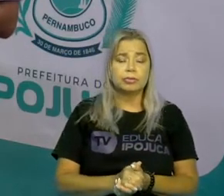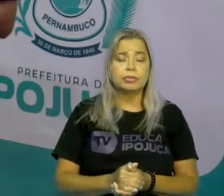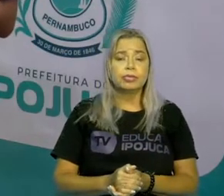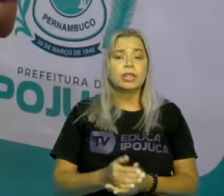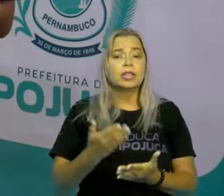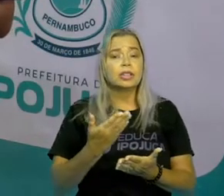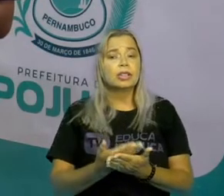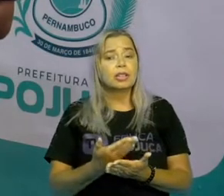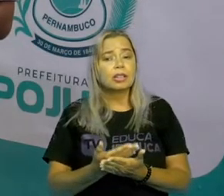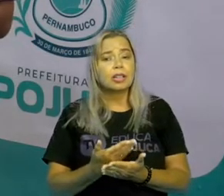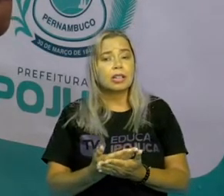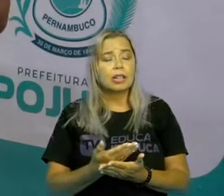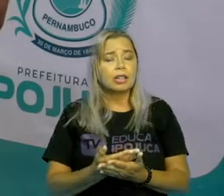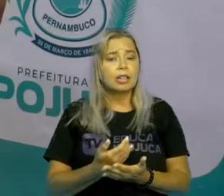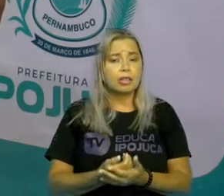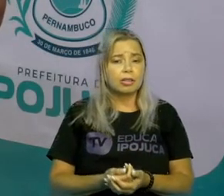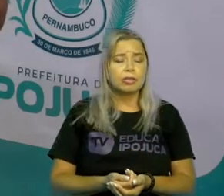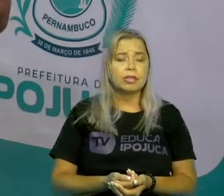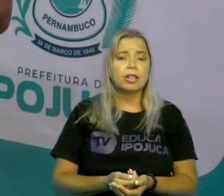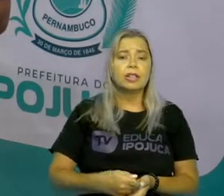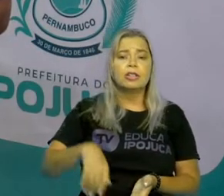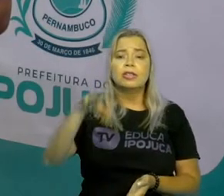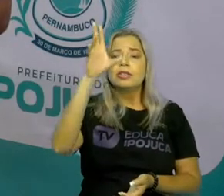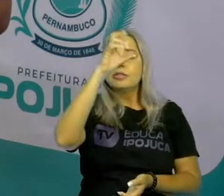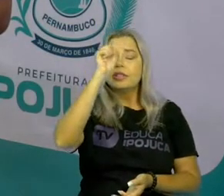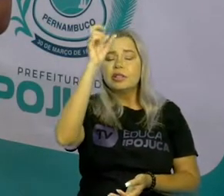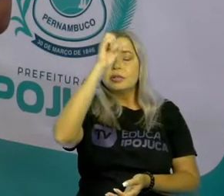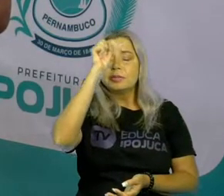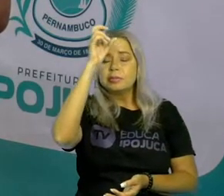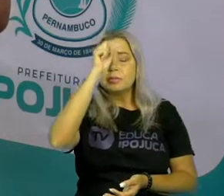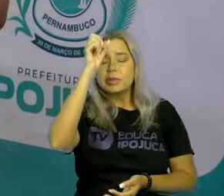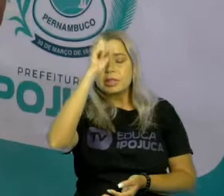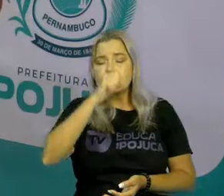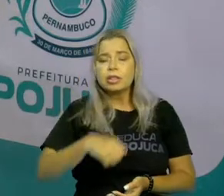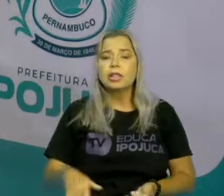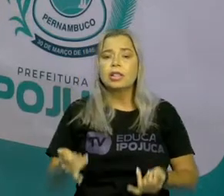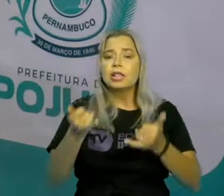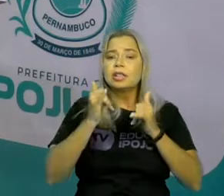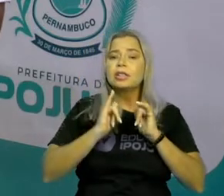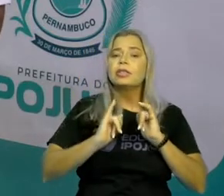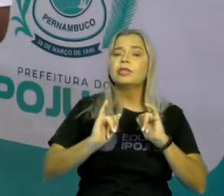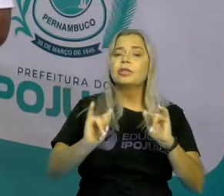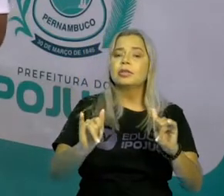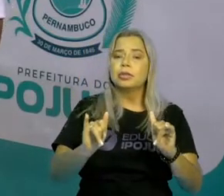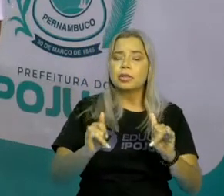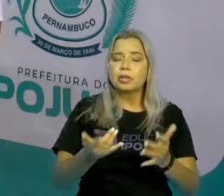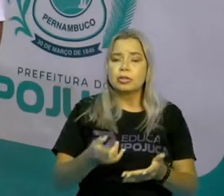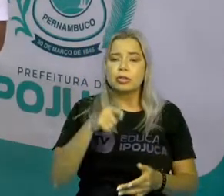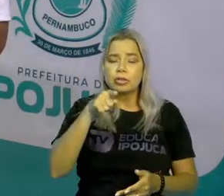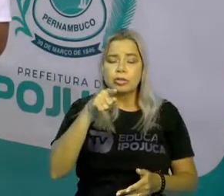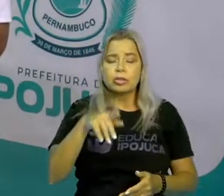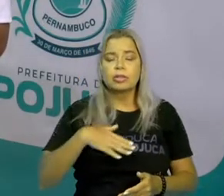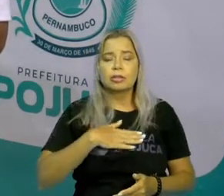aula e ver qual é o viés de informação que você mais se identifica.